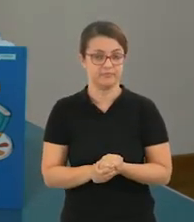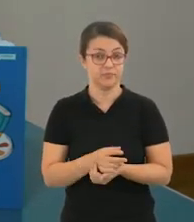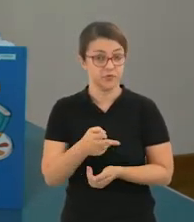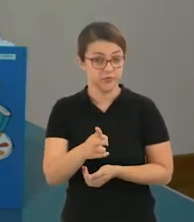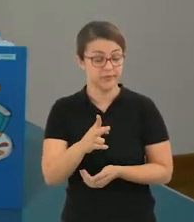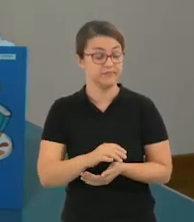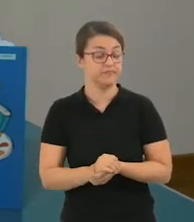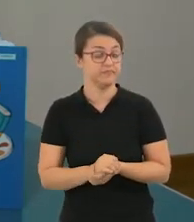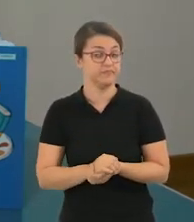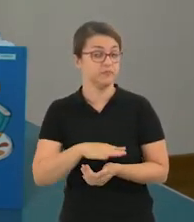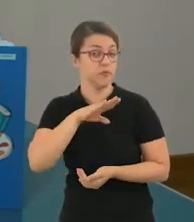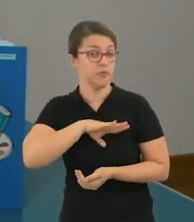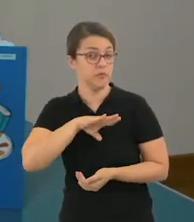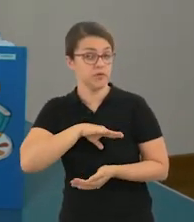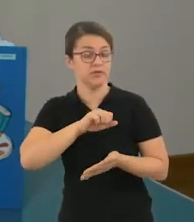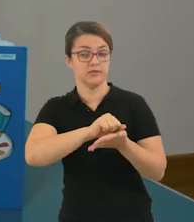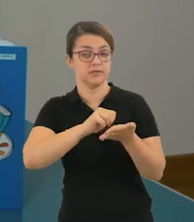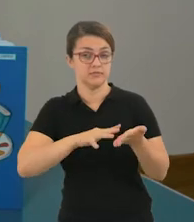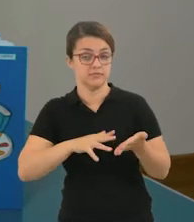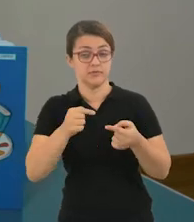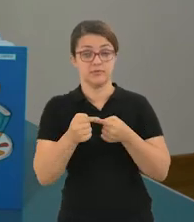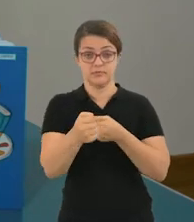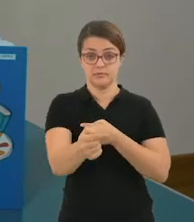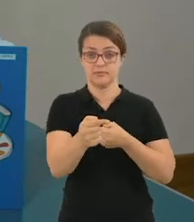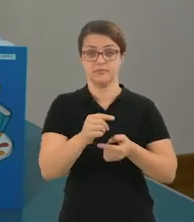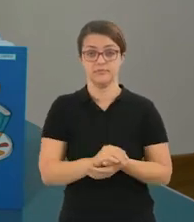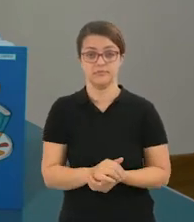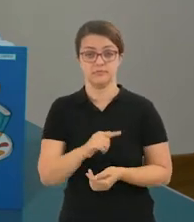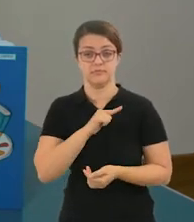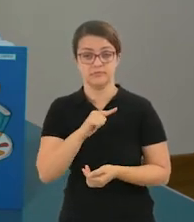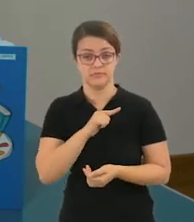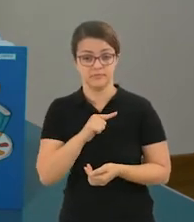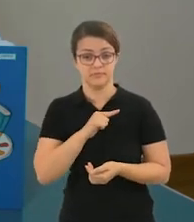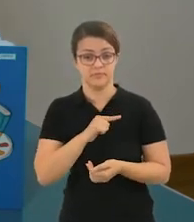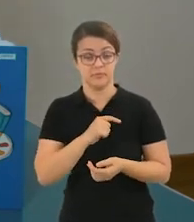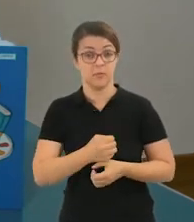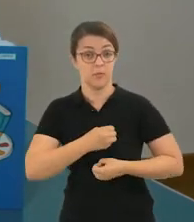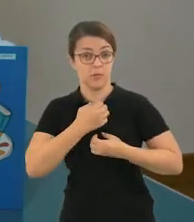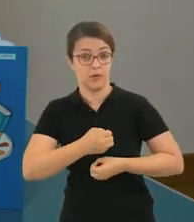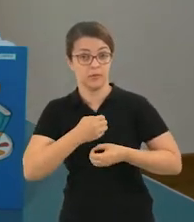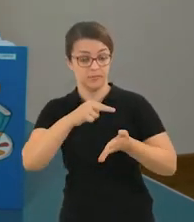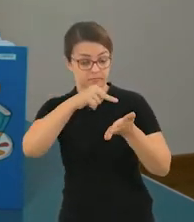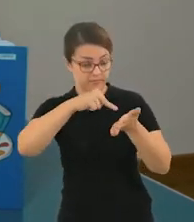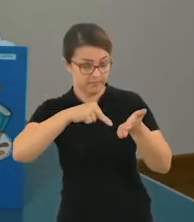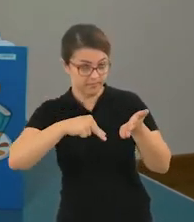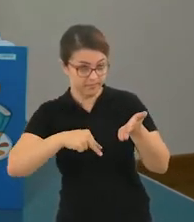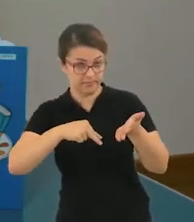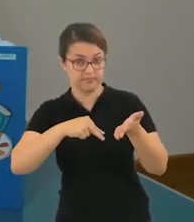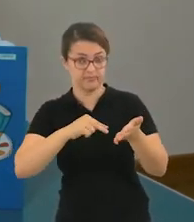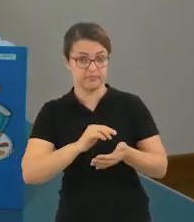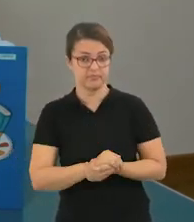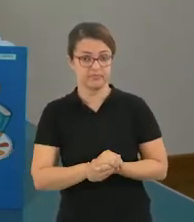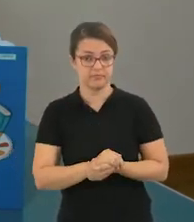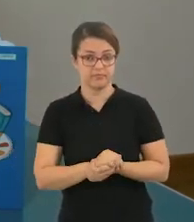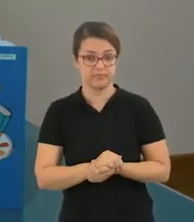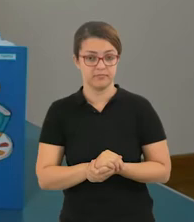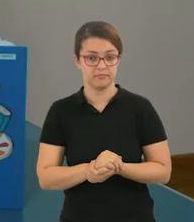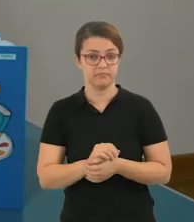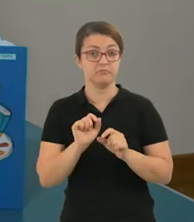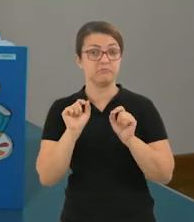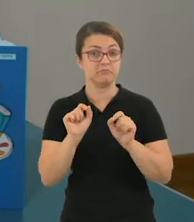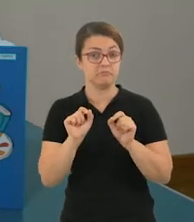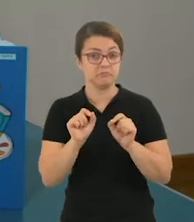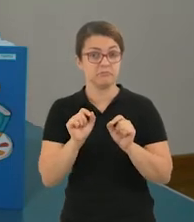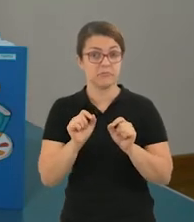língua portuguesa. Na atividade de língua portuguesa dessa semana, nós teremos a leitura de um poema, ok? Quem conta um